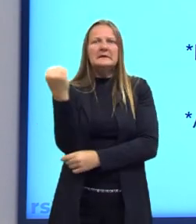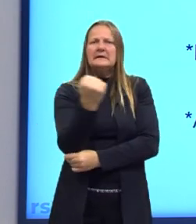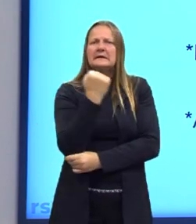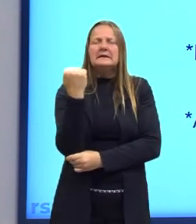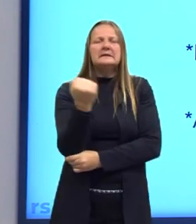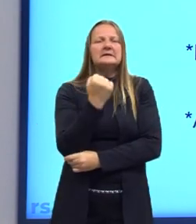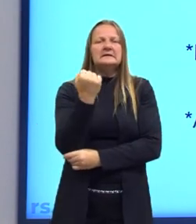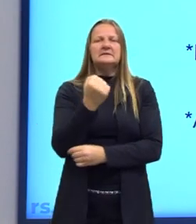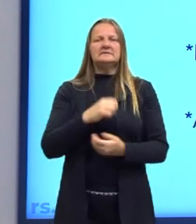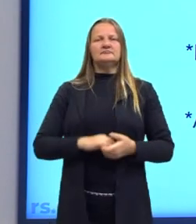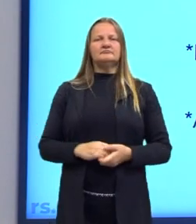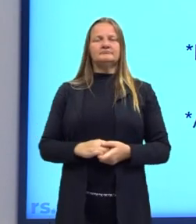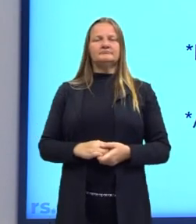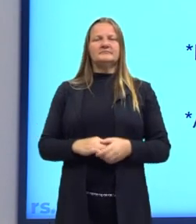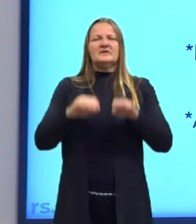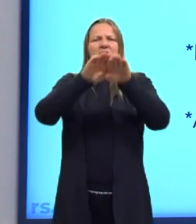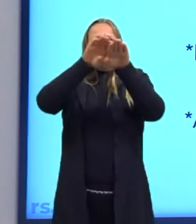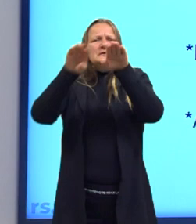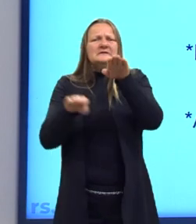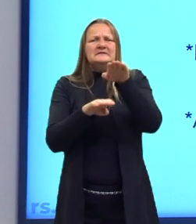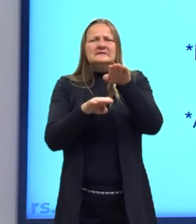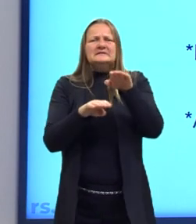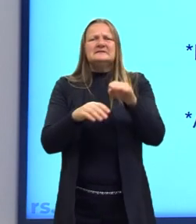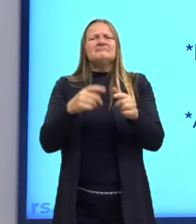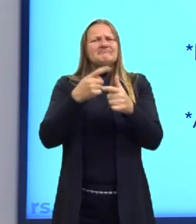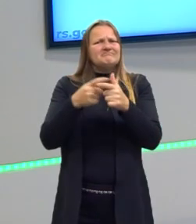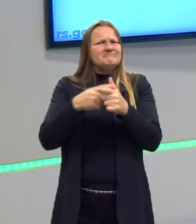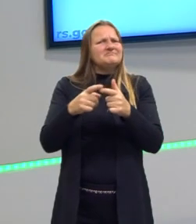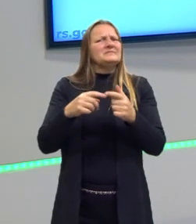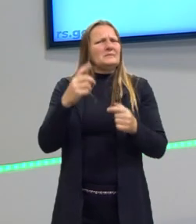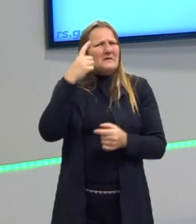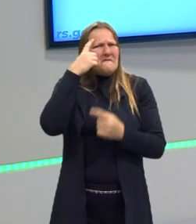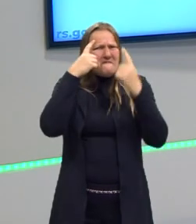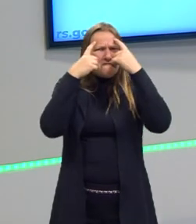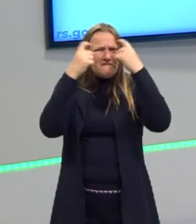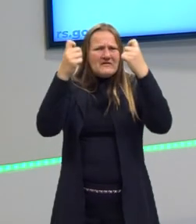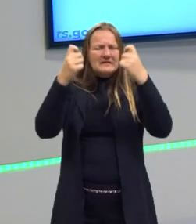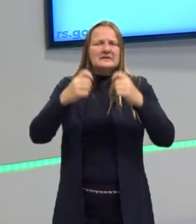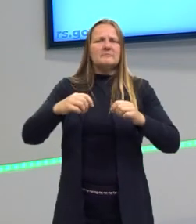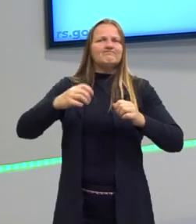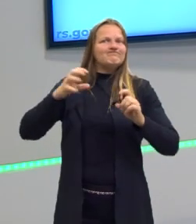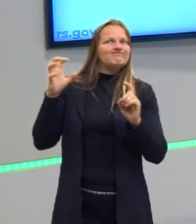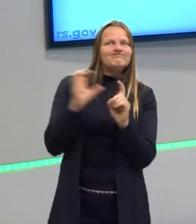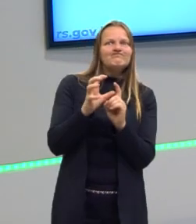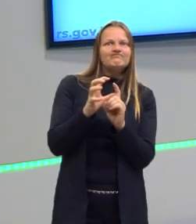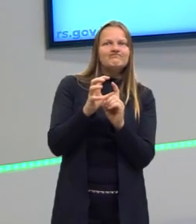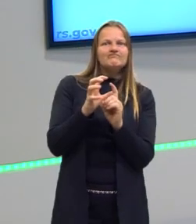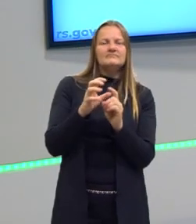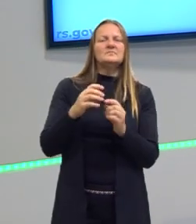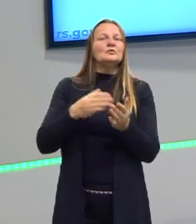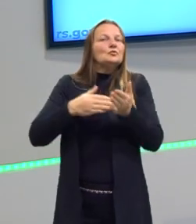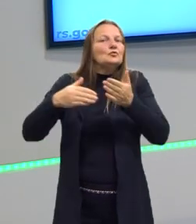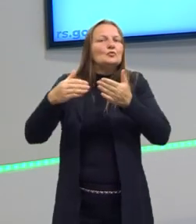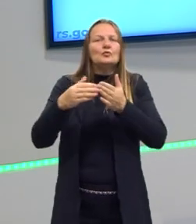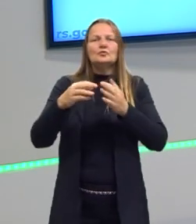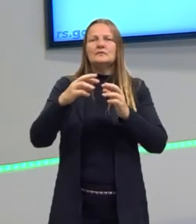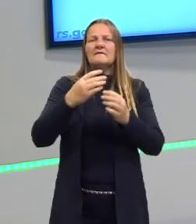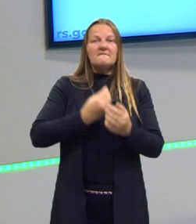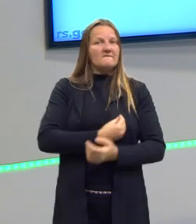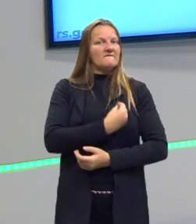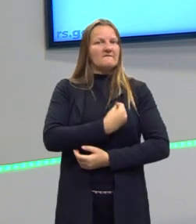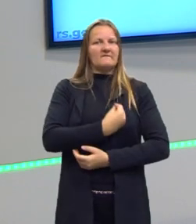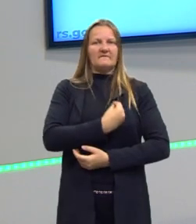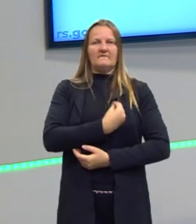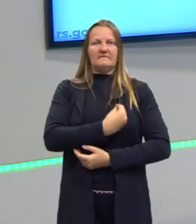violência e a desigualdade, a desigualdade gera violência, e a violência vai atingir as pessoas em todos os seus aspectos,